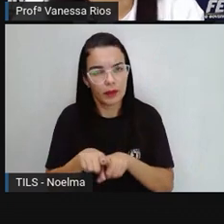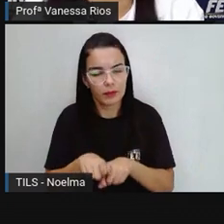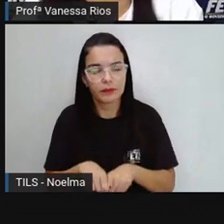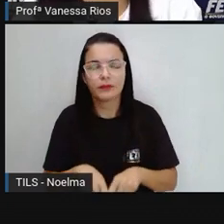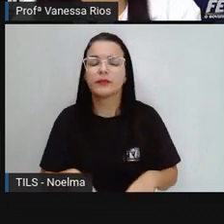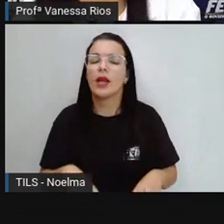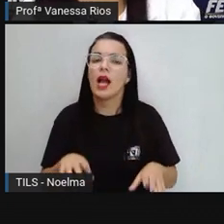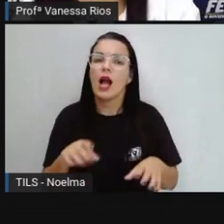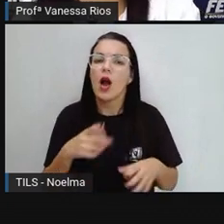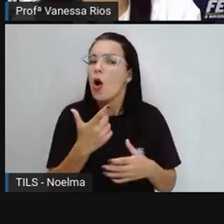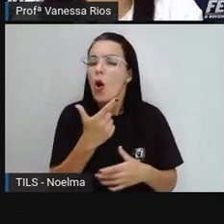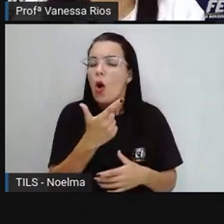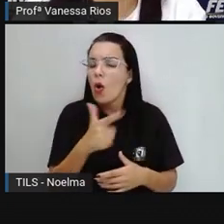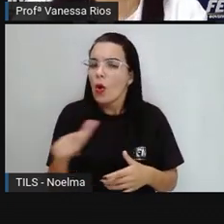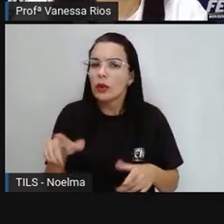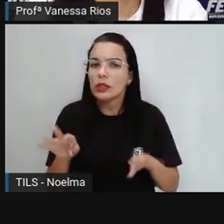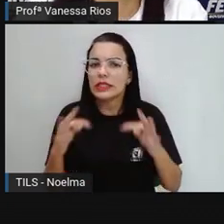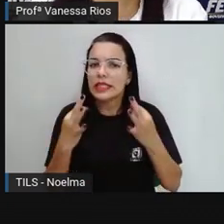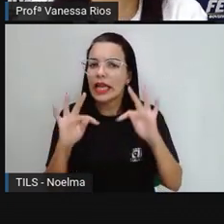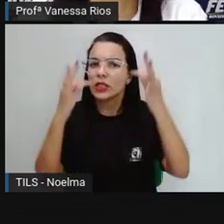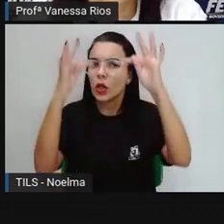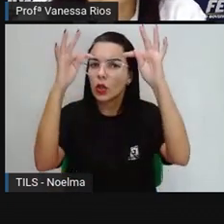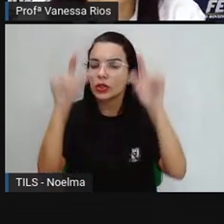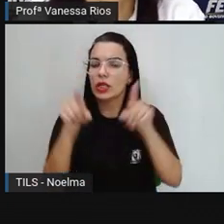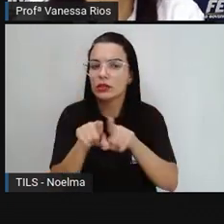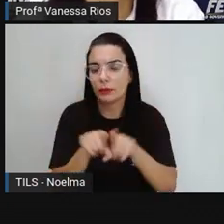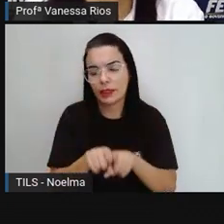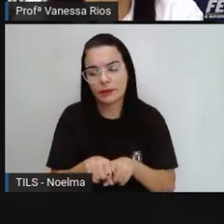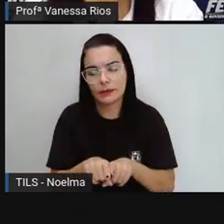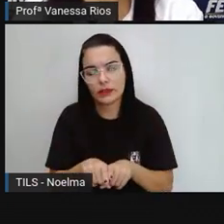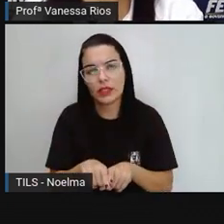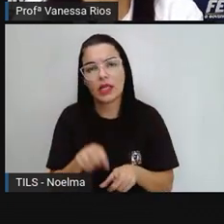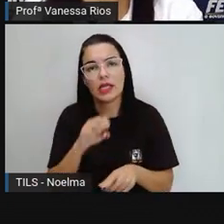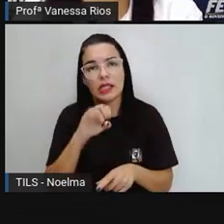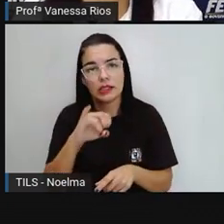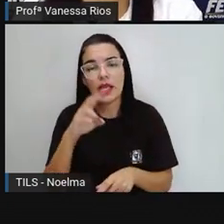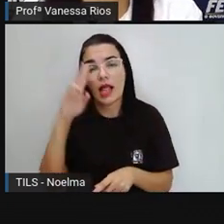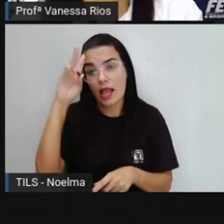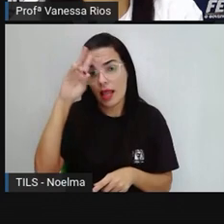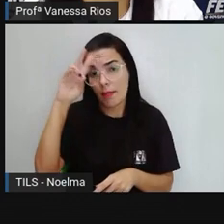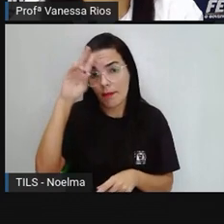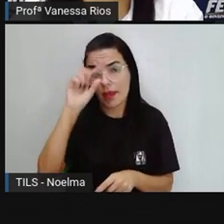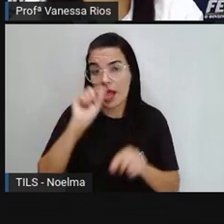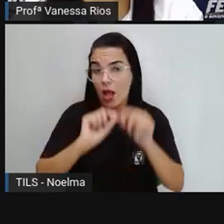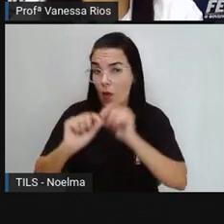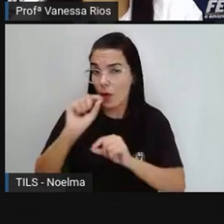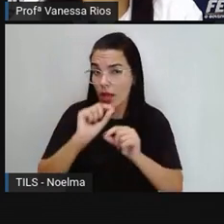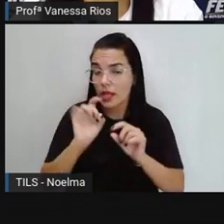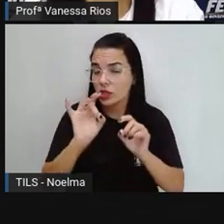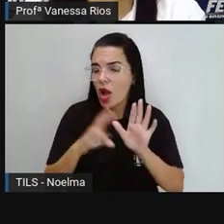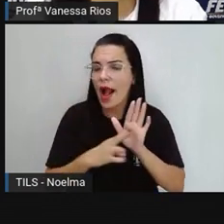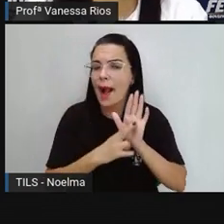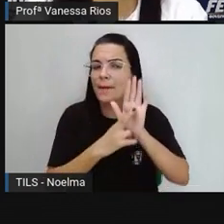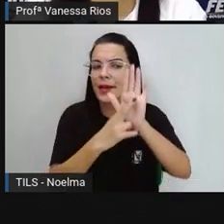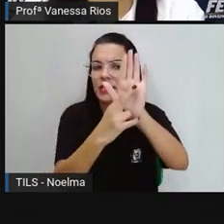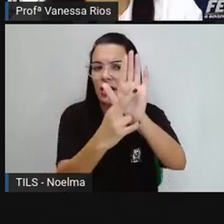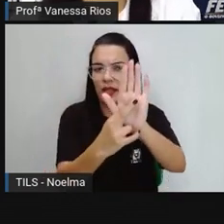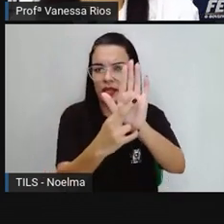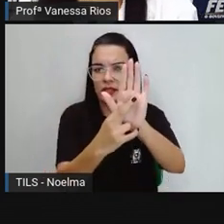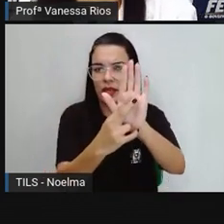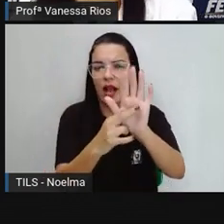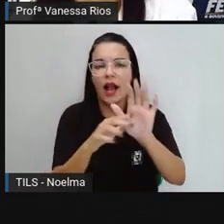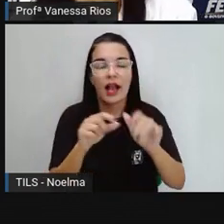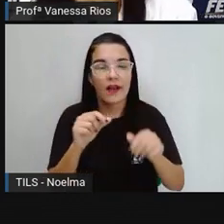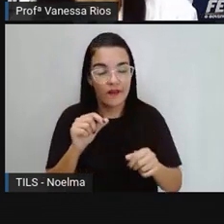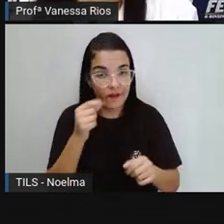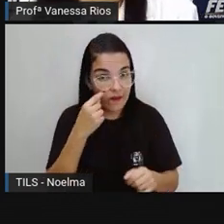para localização e movimentação. Lembrando aí que essa representação, ela acontece de forma